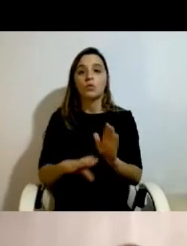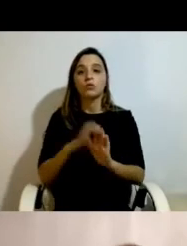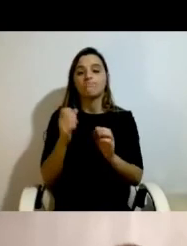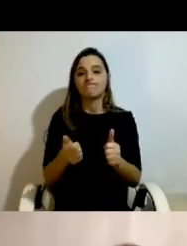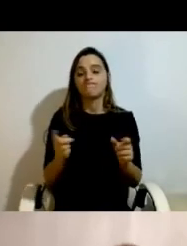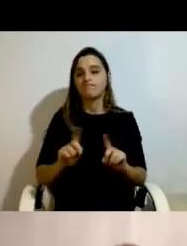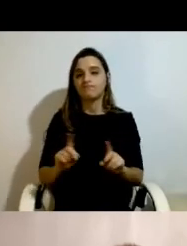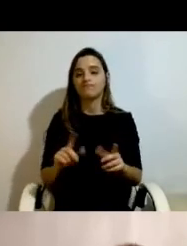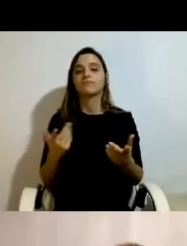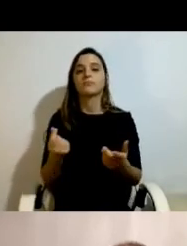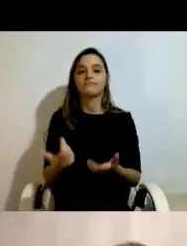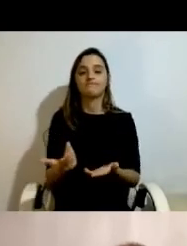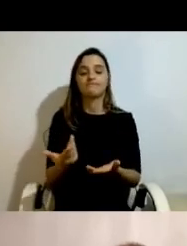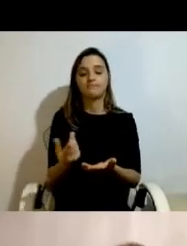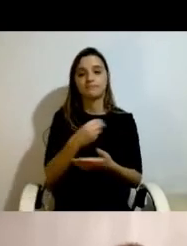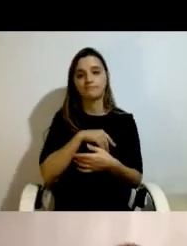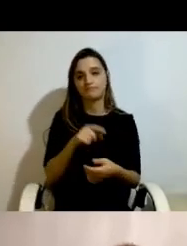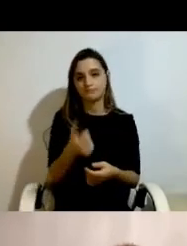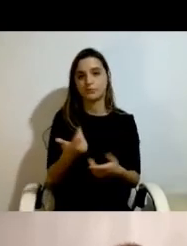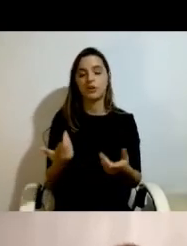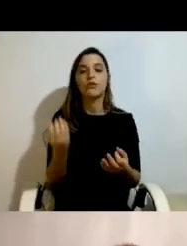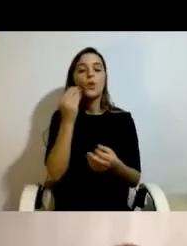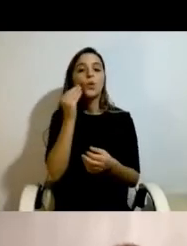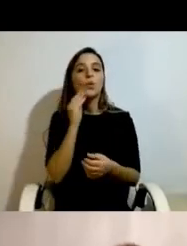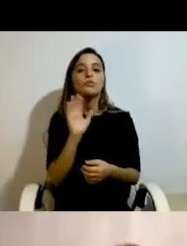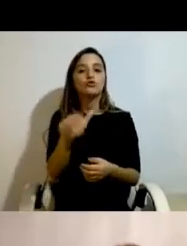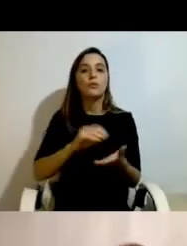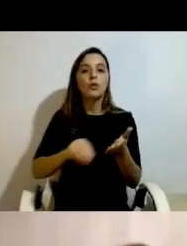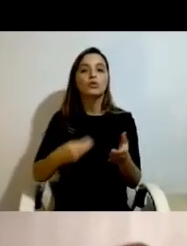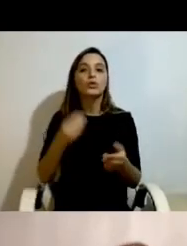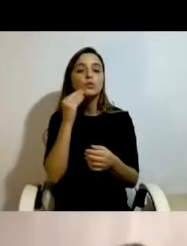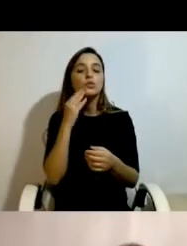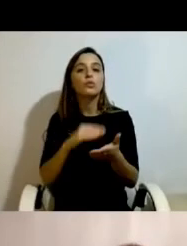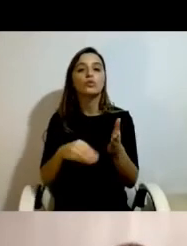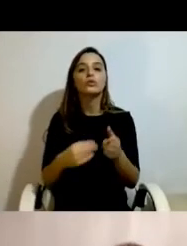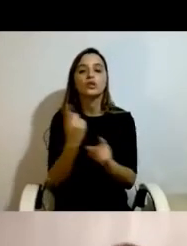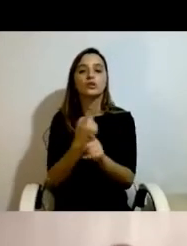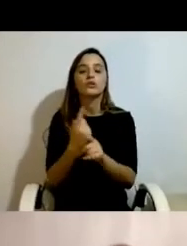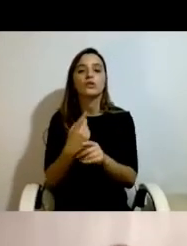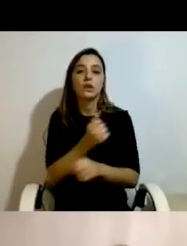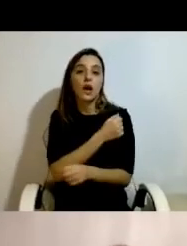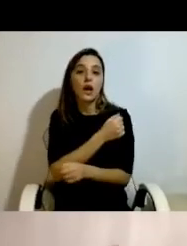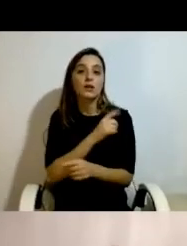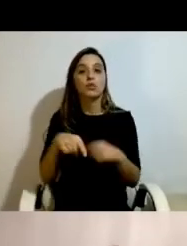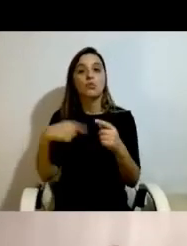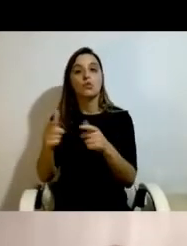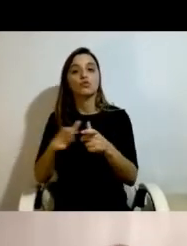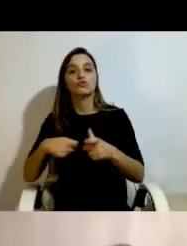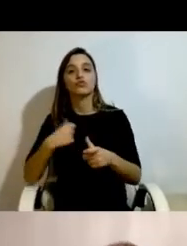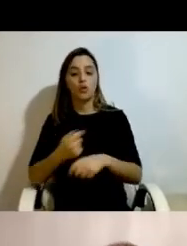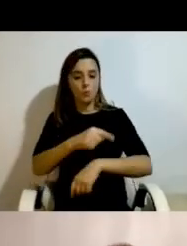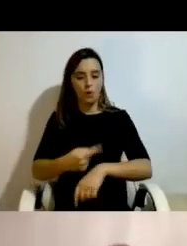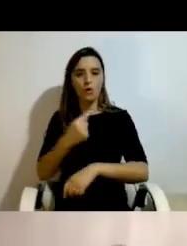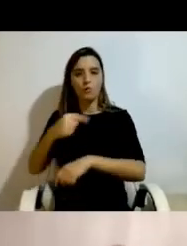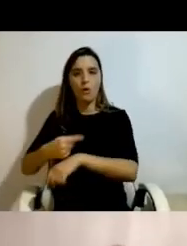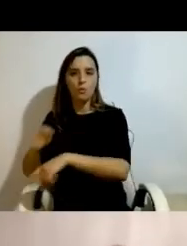inicial da estratégia de contratação das assistentes pessoais do contrato de serviço doméstico para contrato de prestação de serviços paga à hora de trabalho